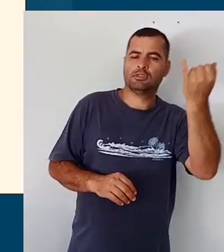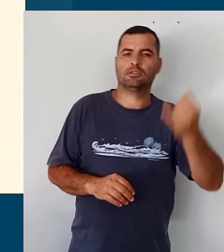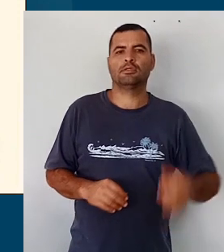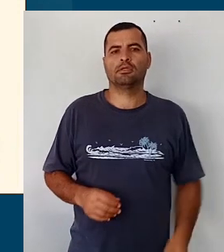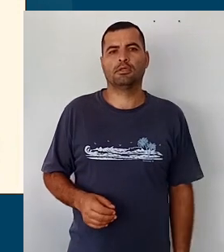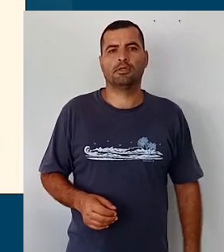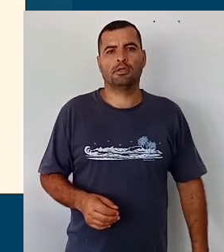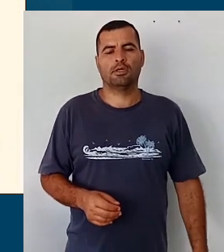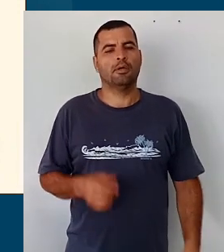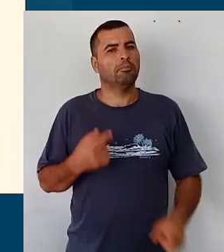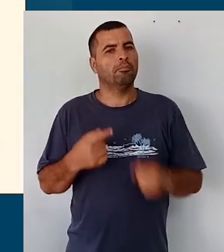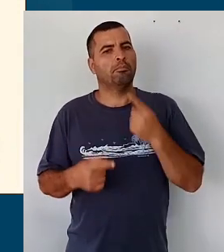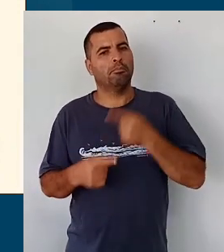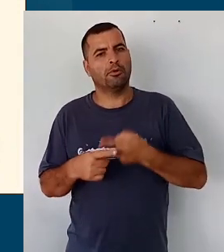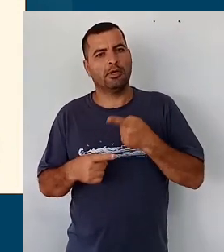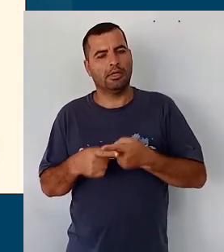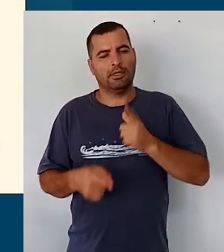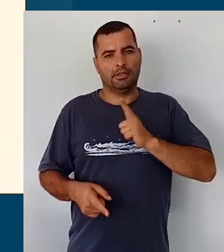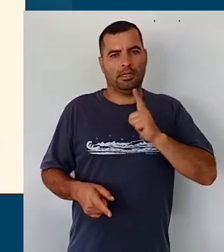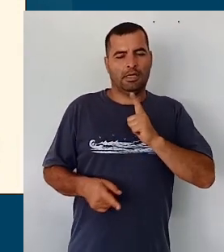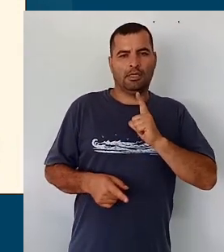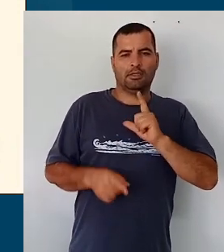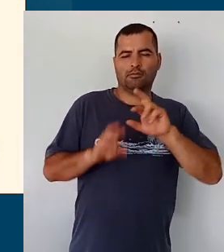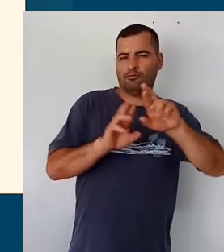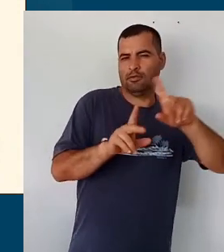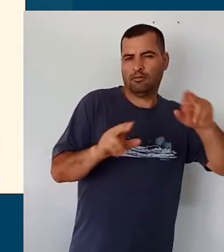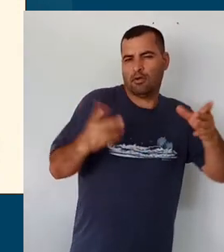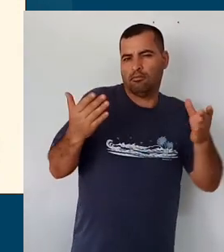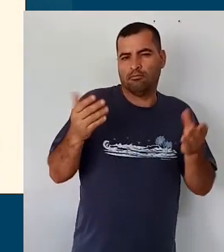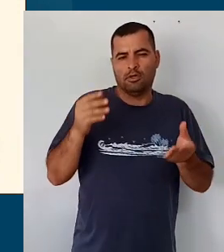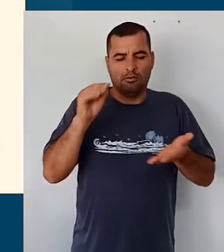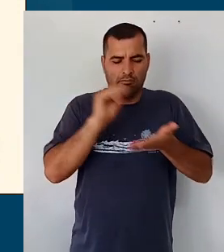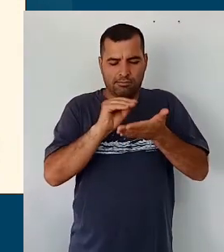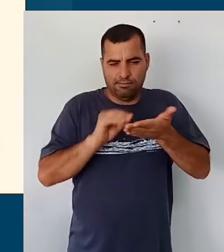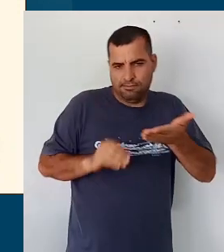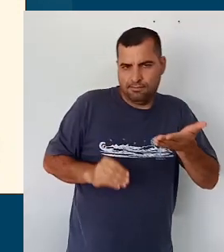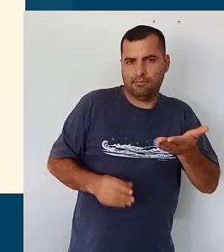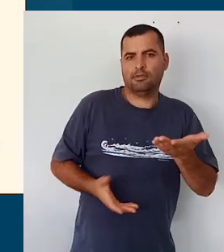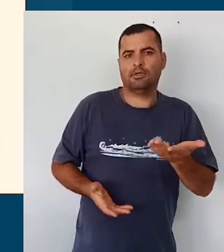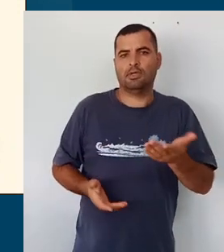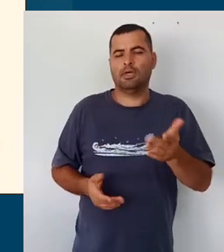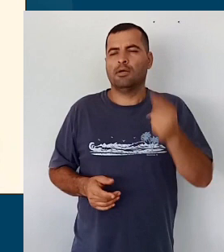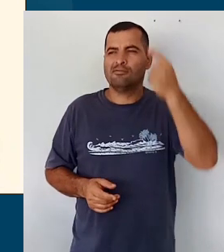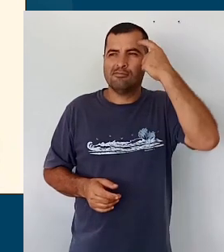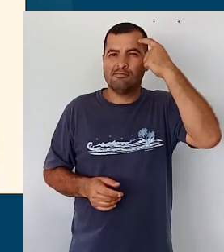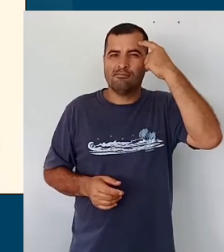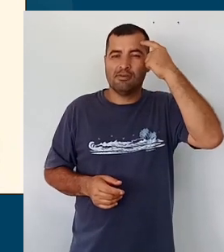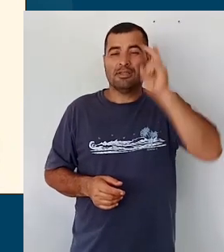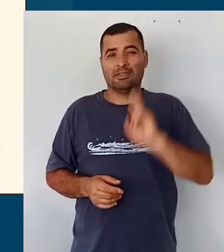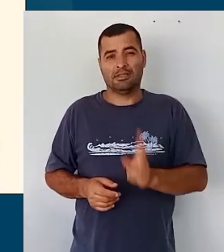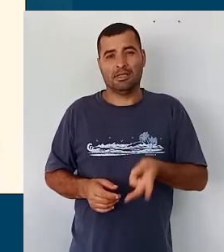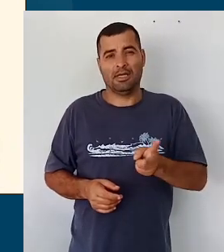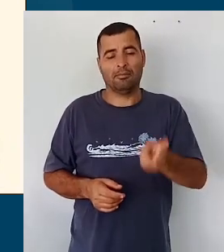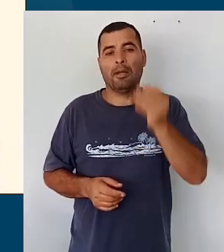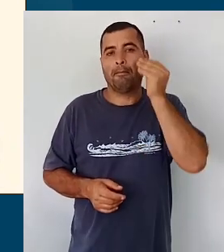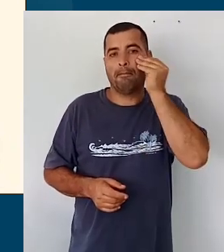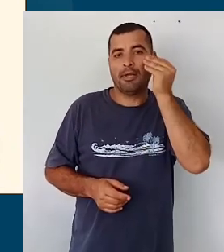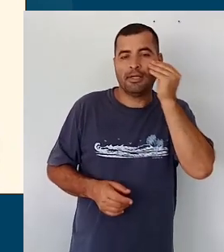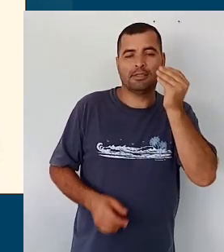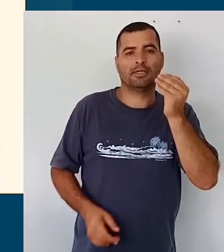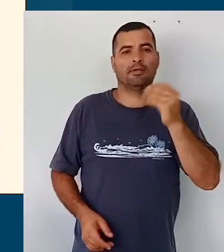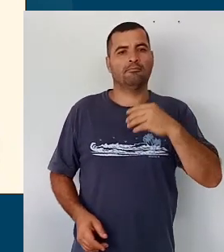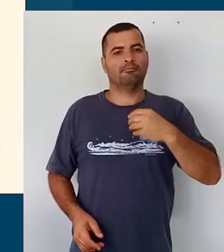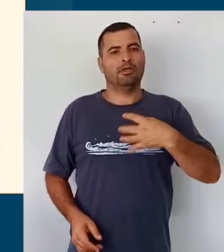efetiva, né, por sistematização de vários registros, ela busca uma reflexão permanente sobre as situações e experiências